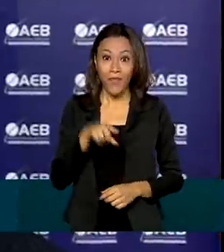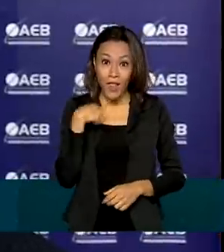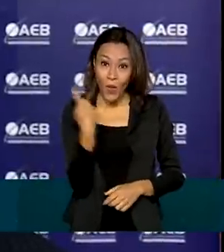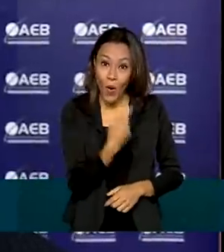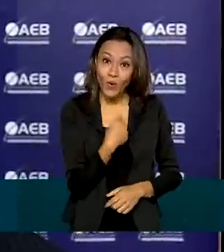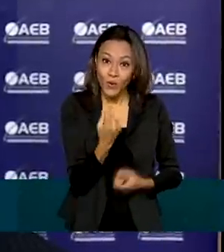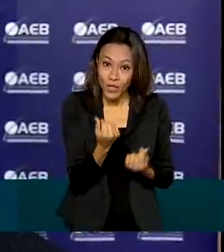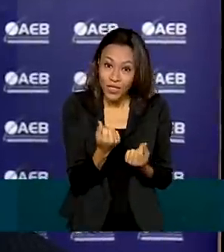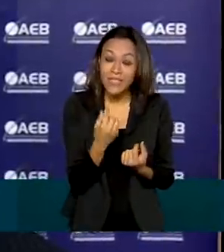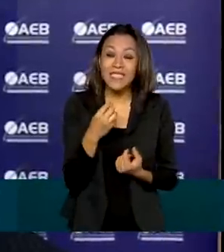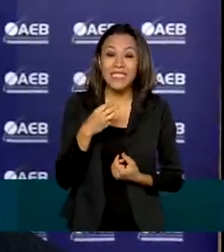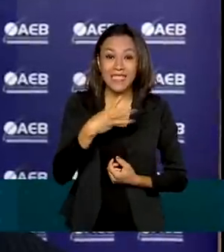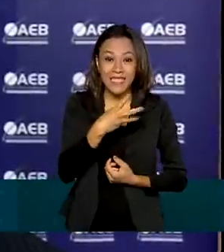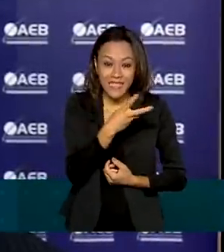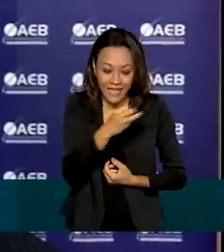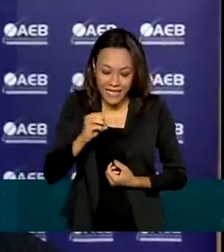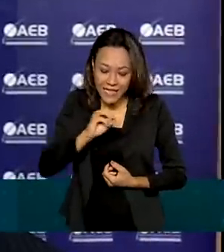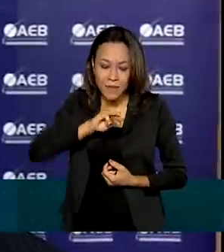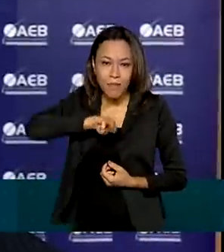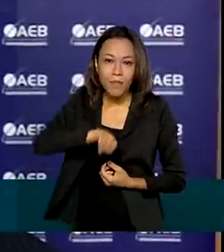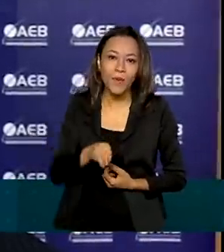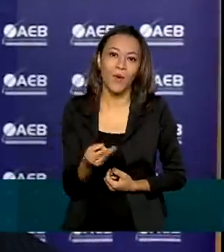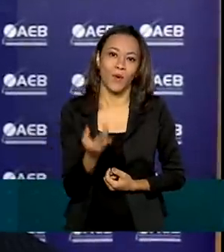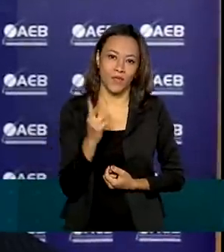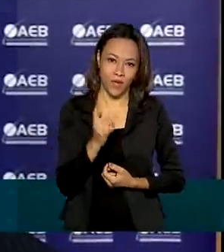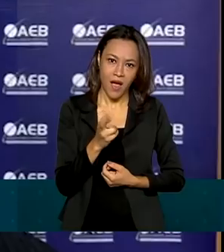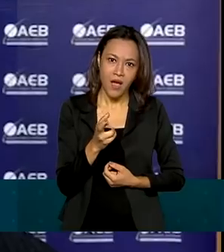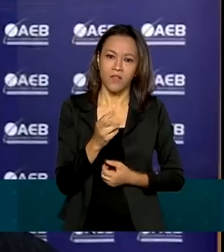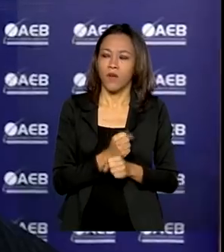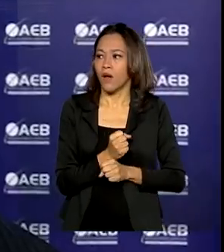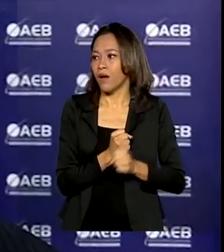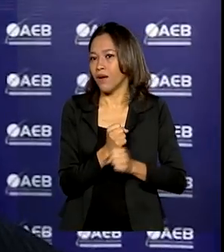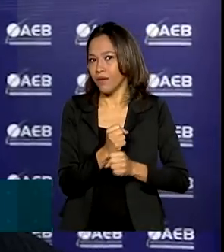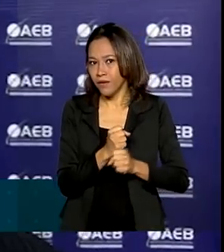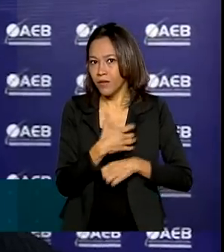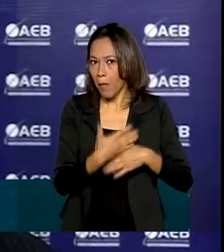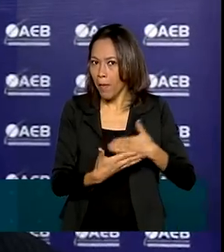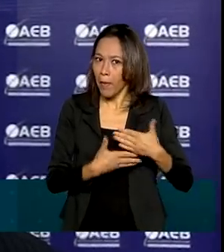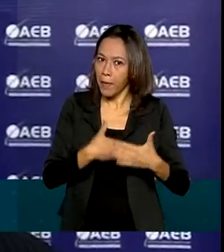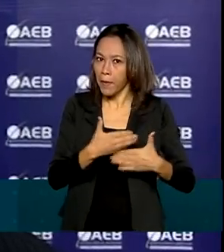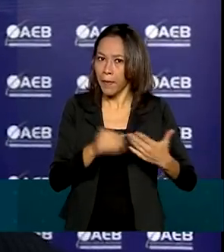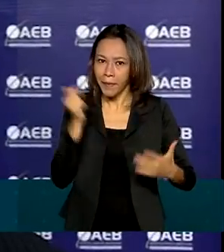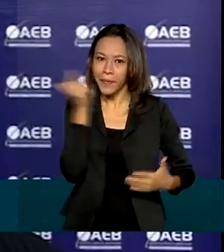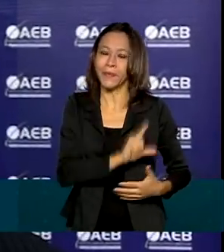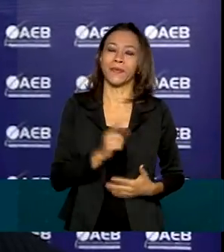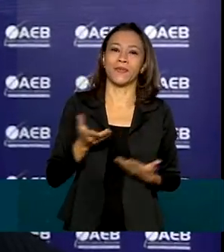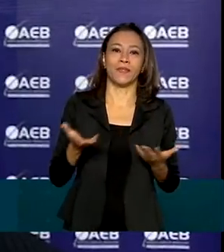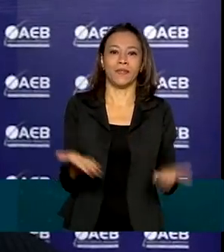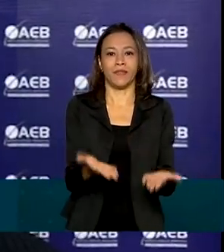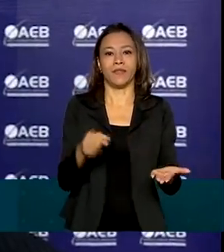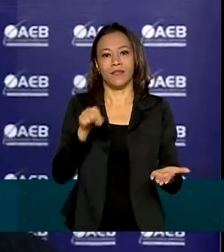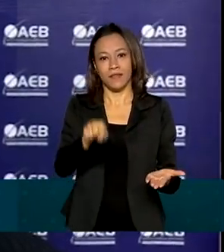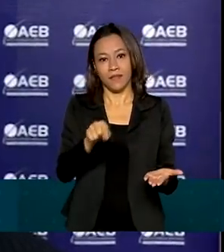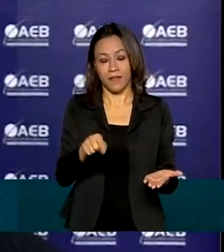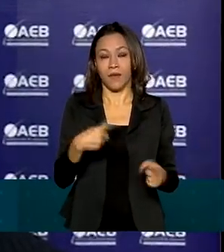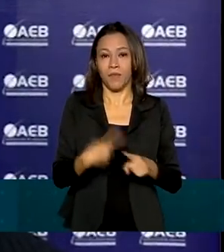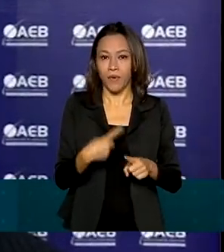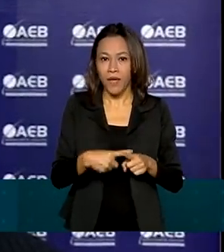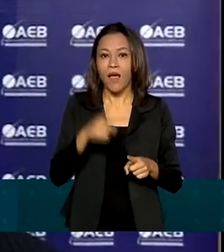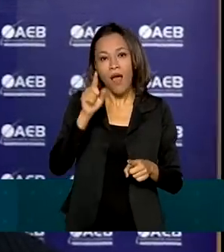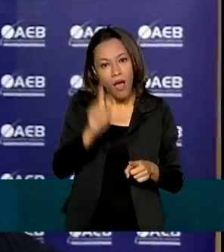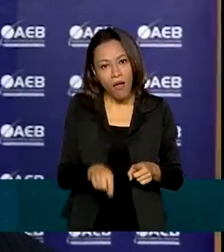bilhões de reais ao longo de vários anos. E ele representa um marco importantíssimo, porque foi completamente